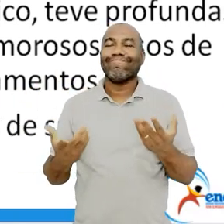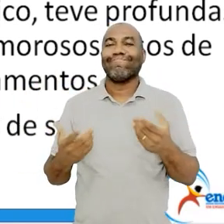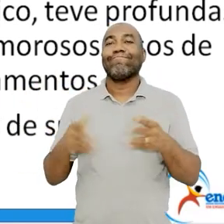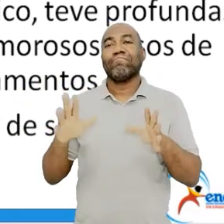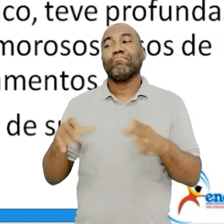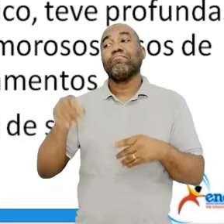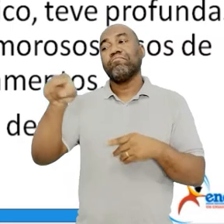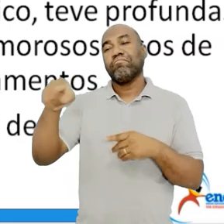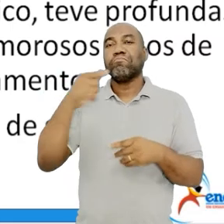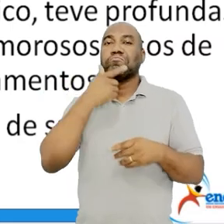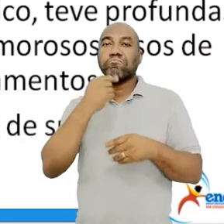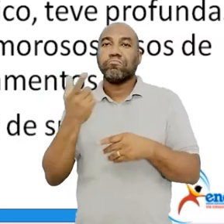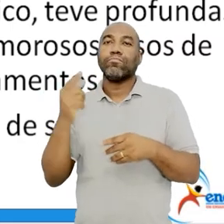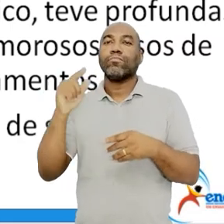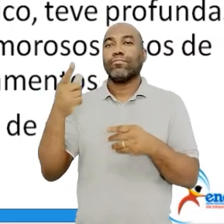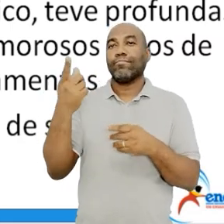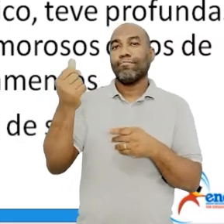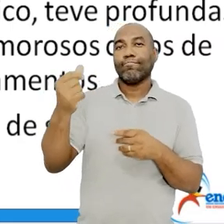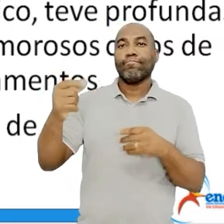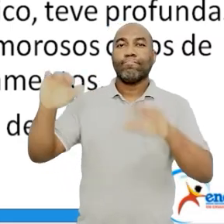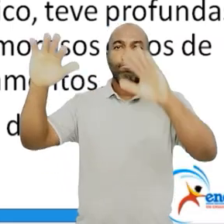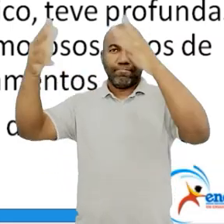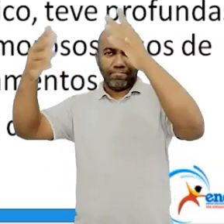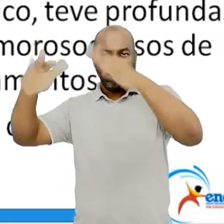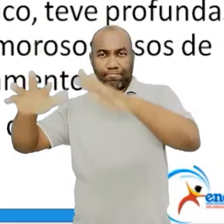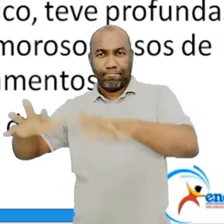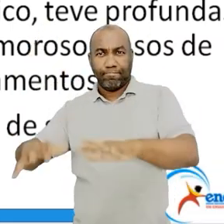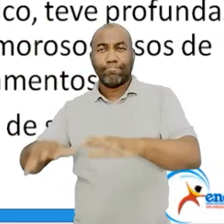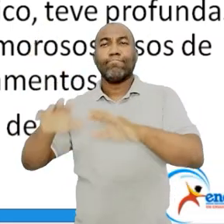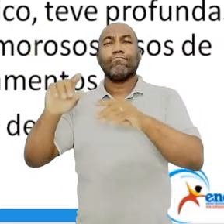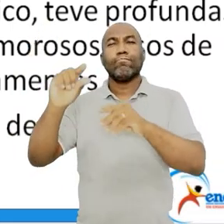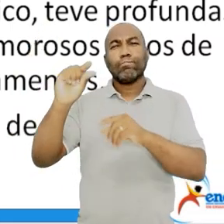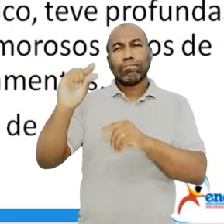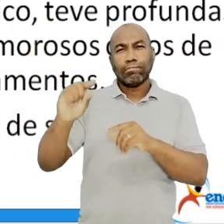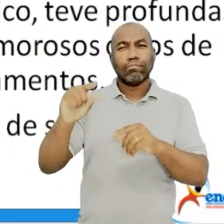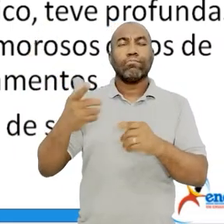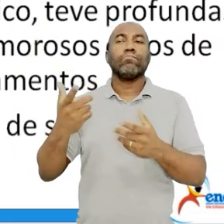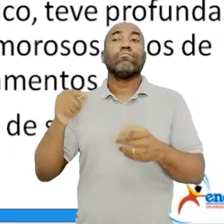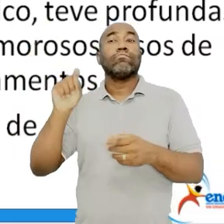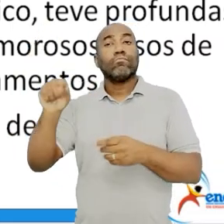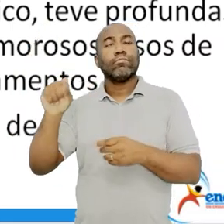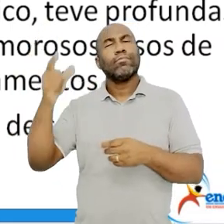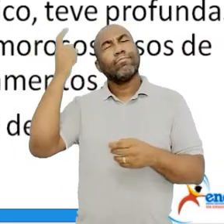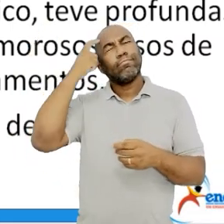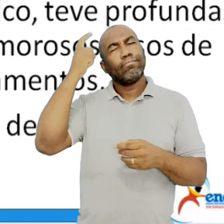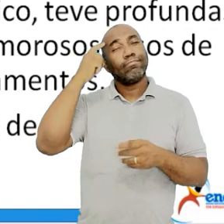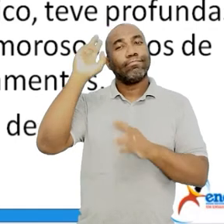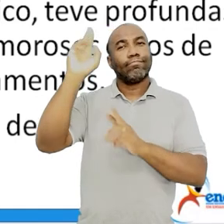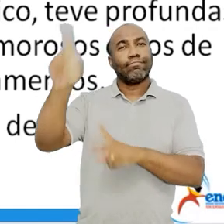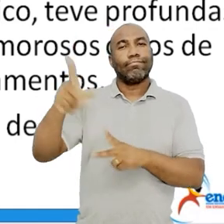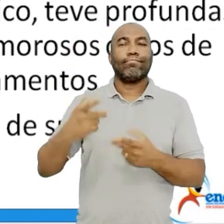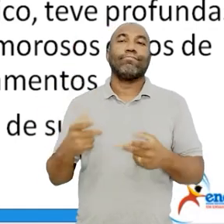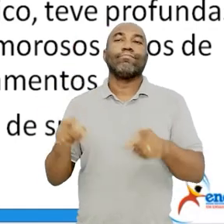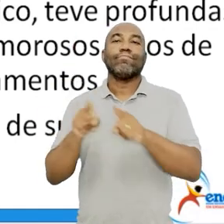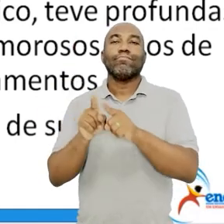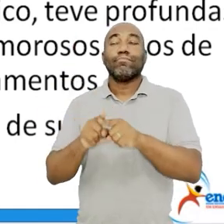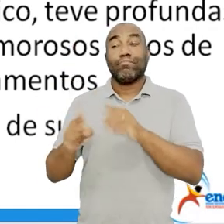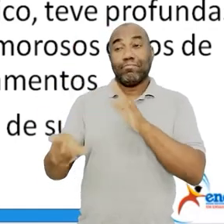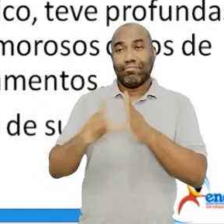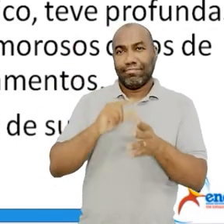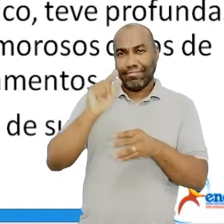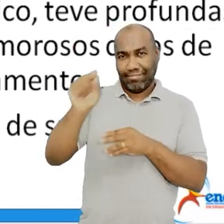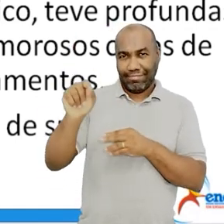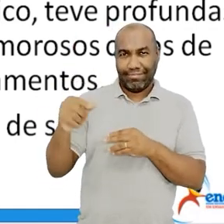com menos dinheiro, mas ele tinha um jeito extravagante de pensar, certo? Ele dava-se